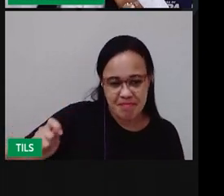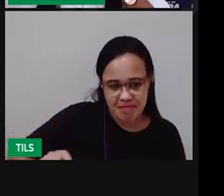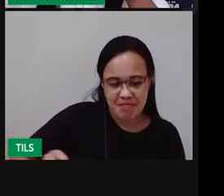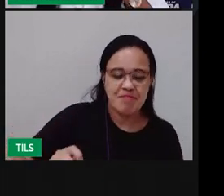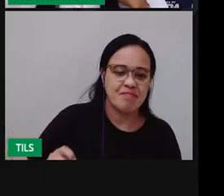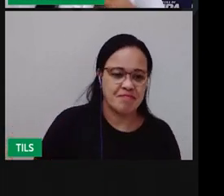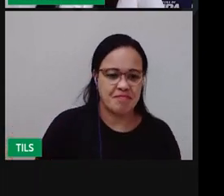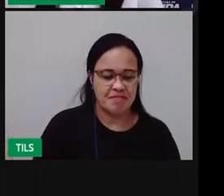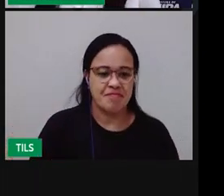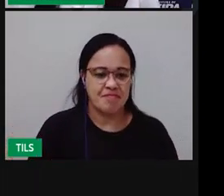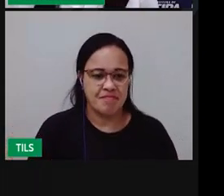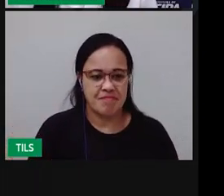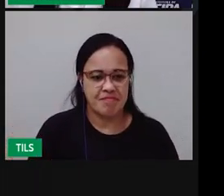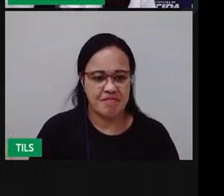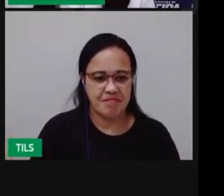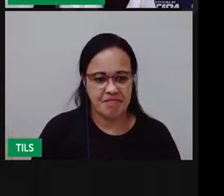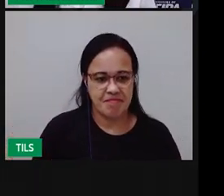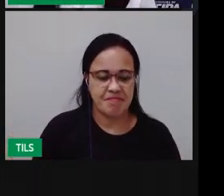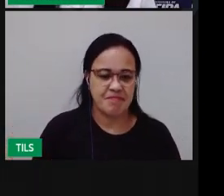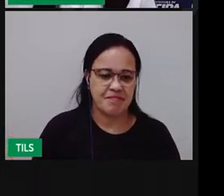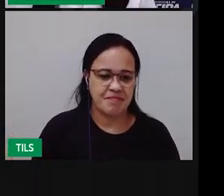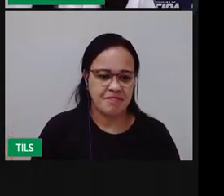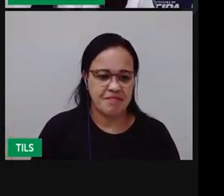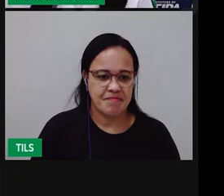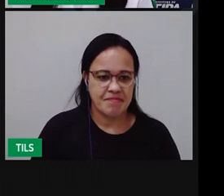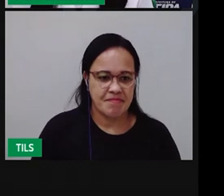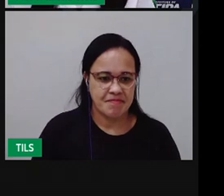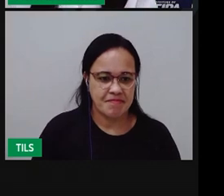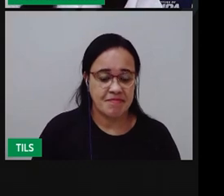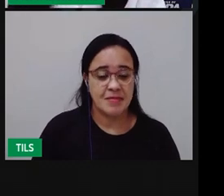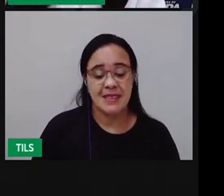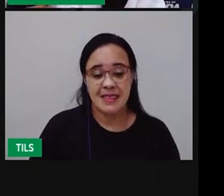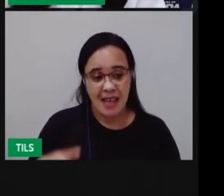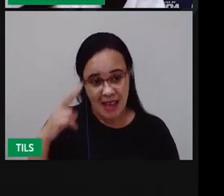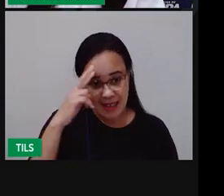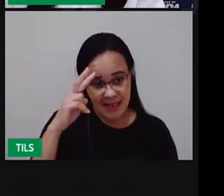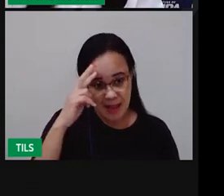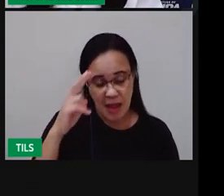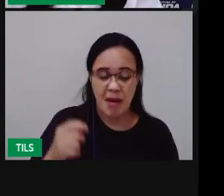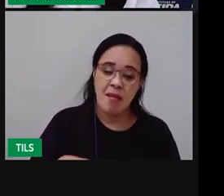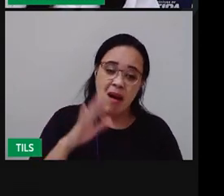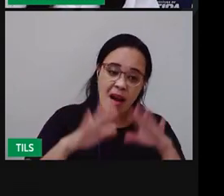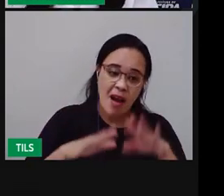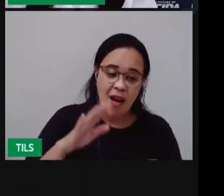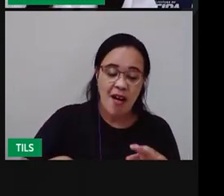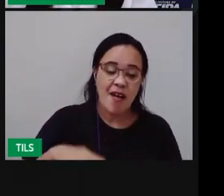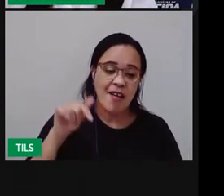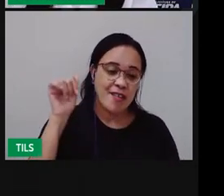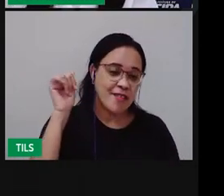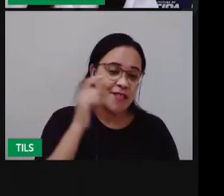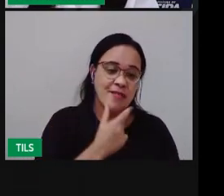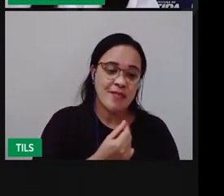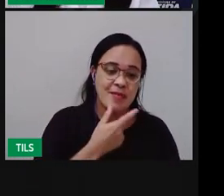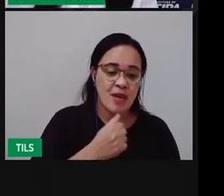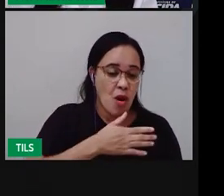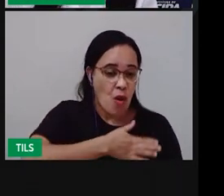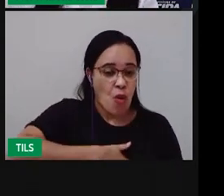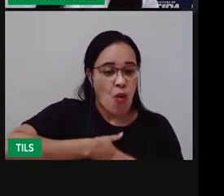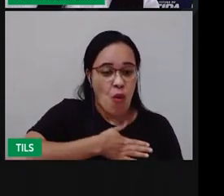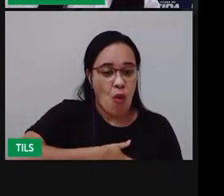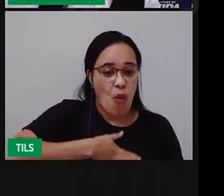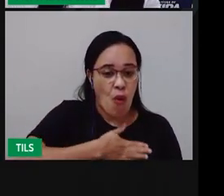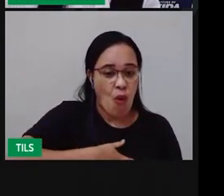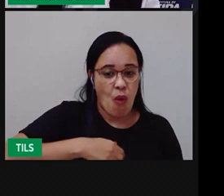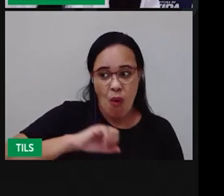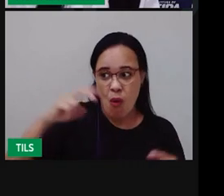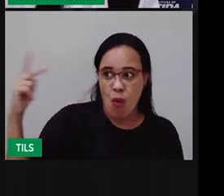Na época do ano Onde a gente vai ter A incidência maior de ventos É muito